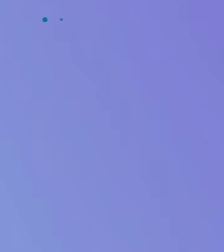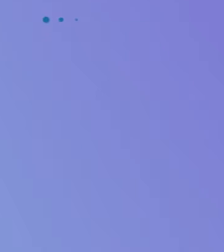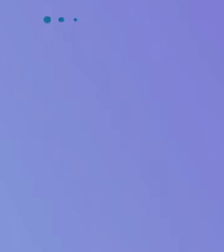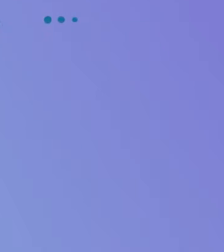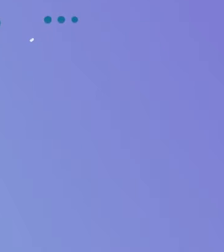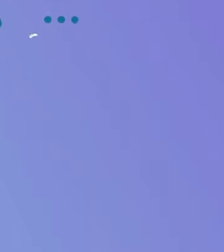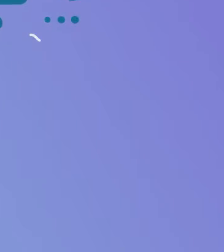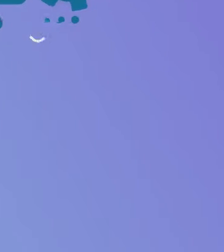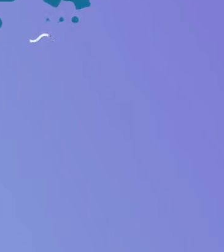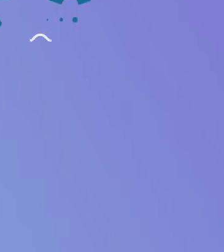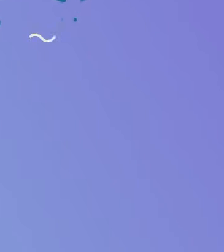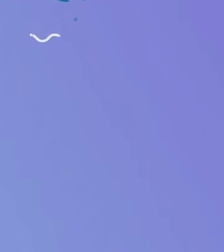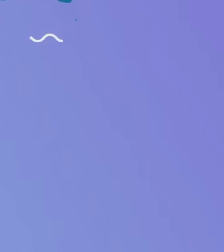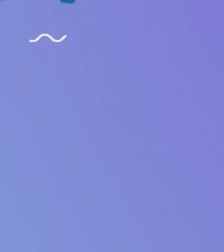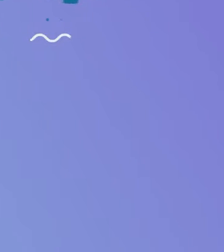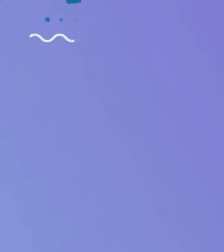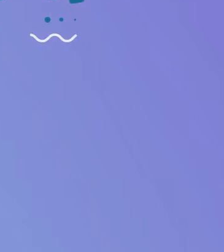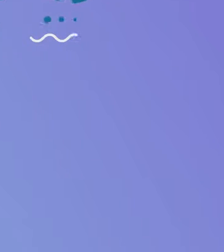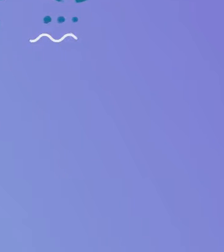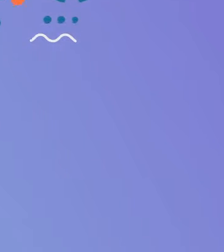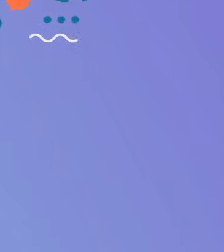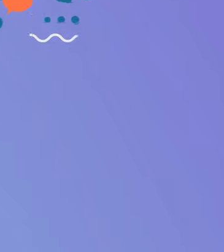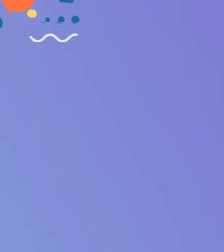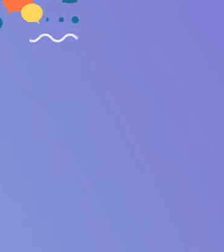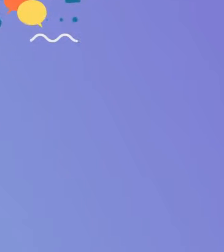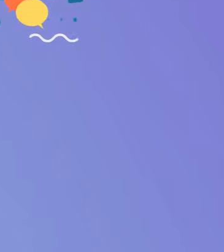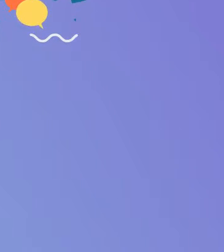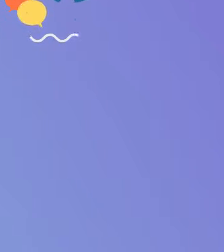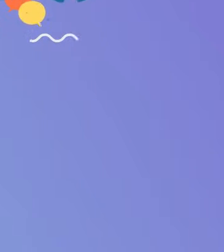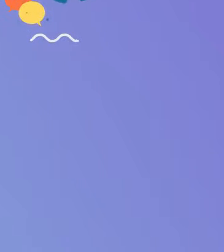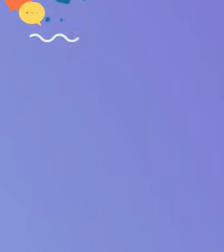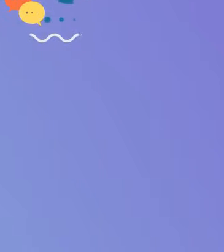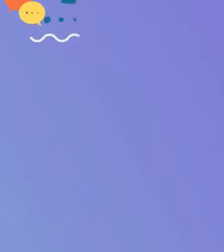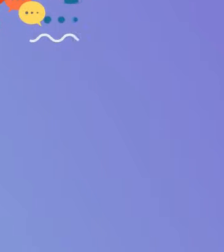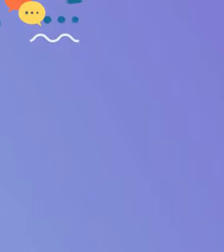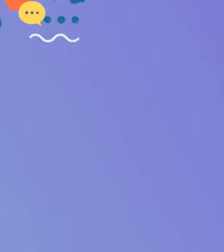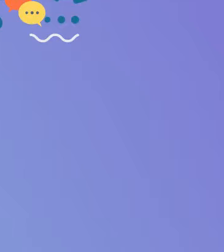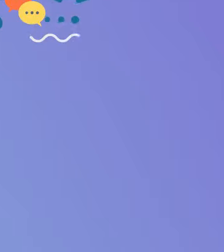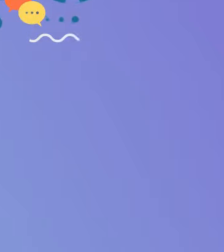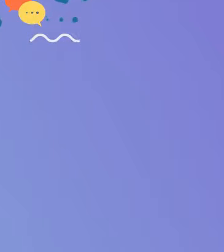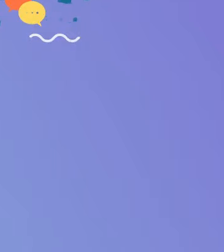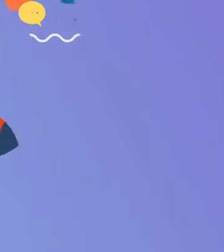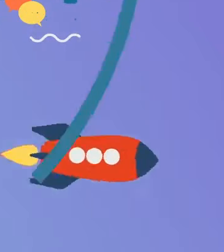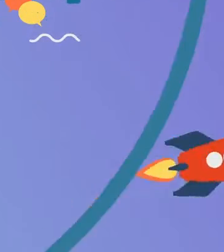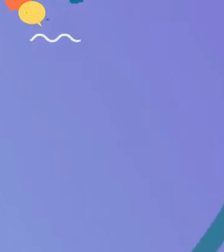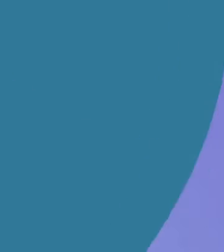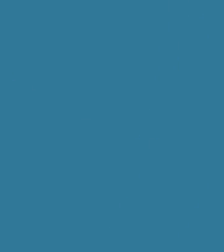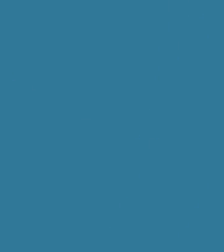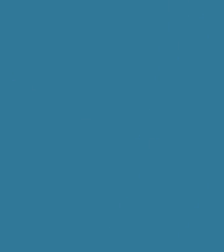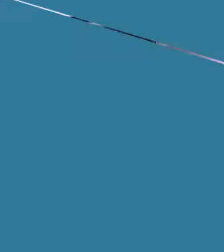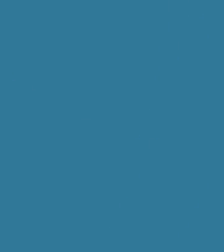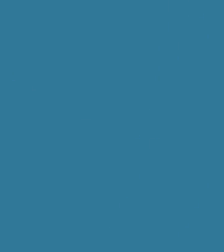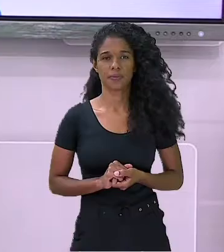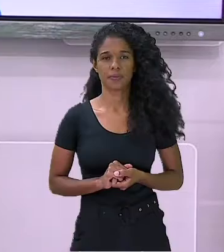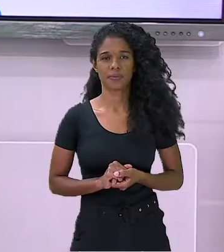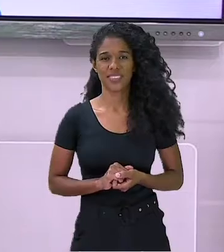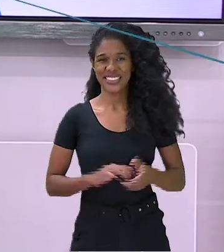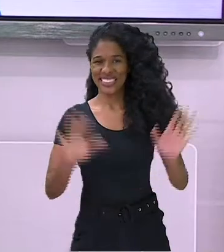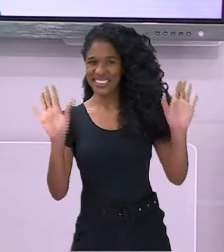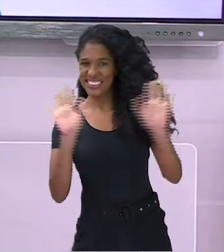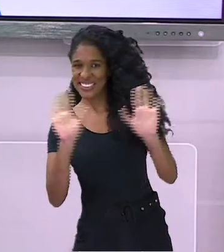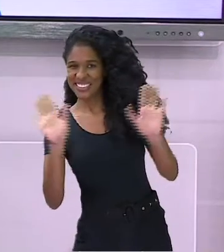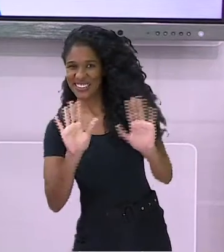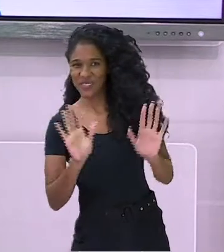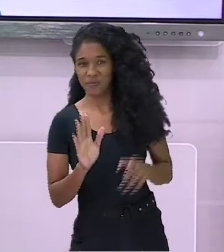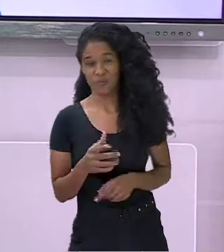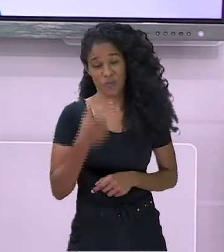E aí, pessoal,